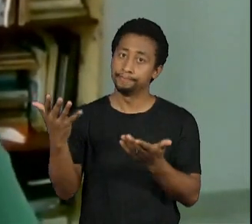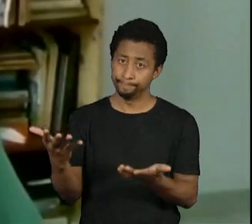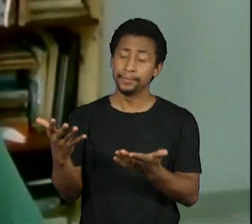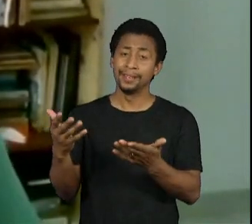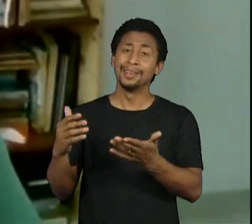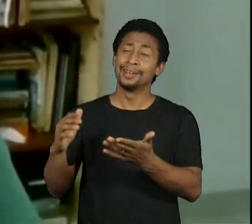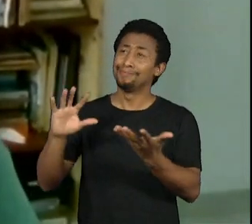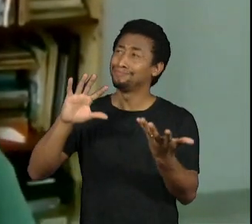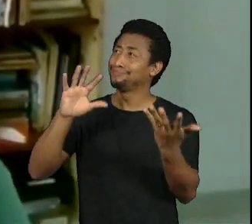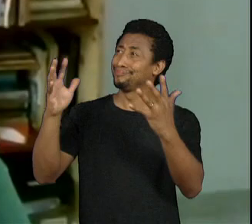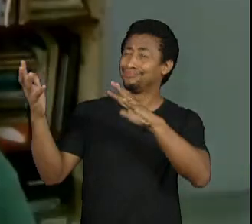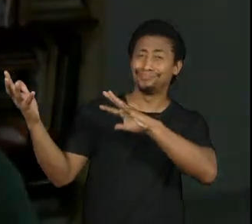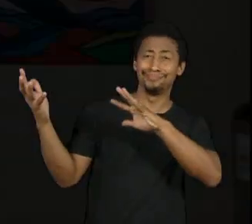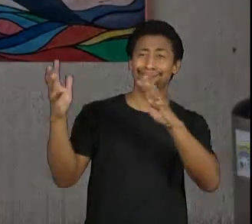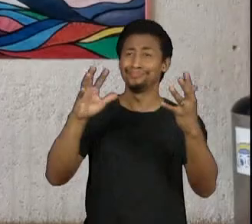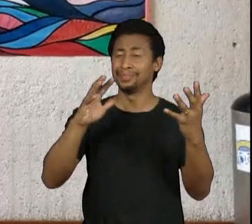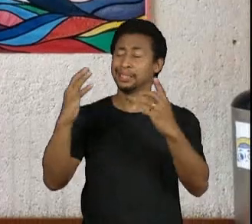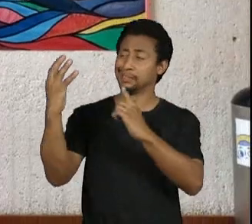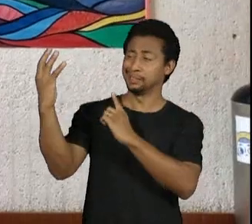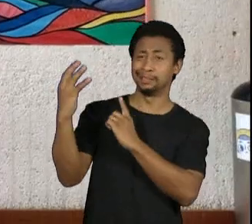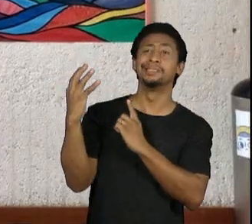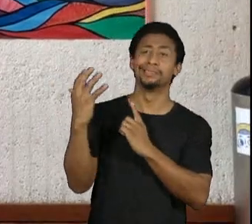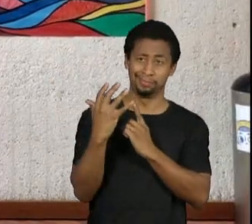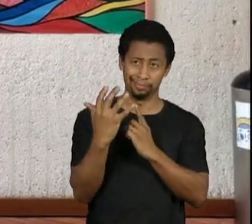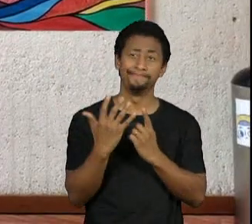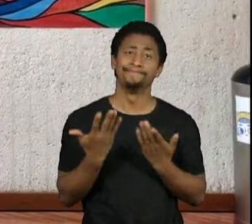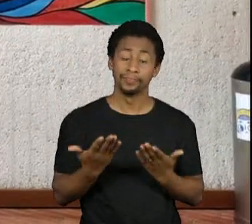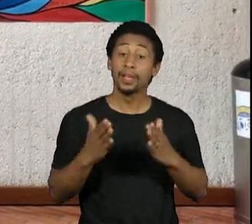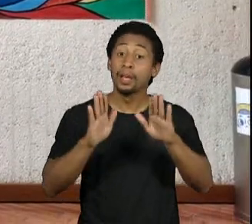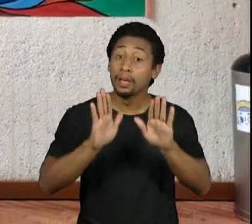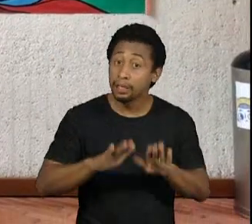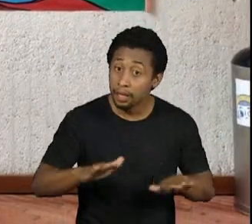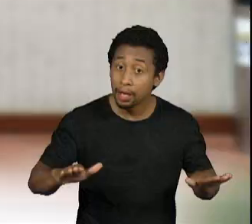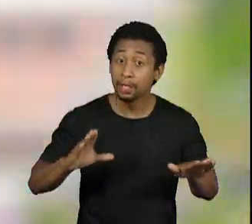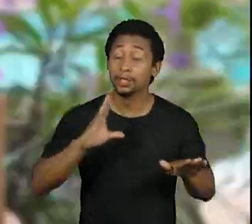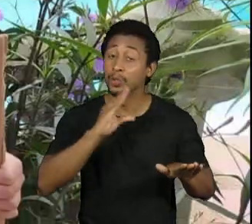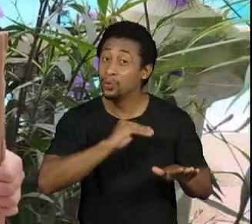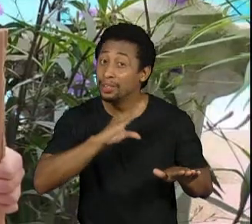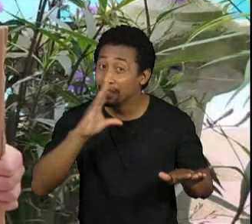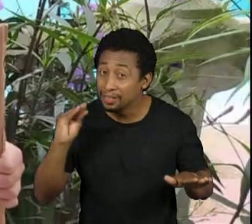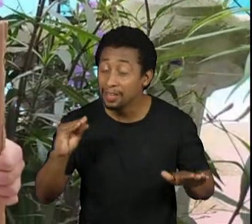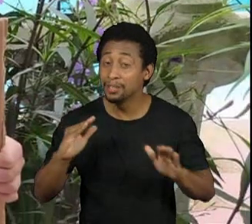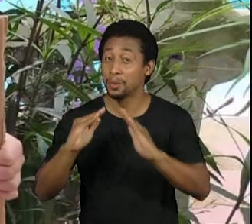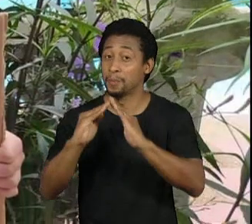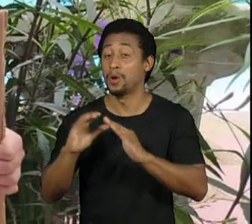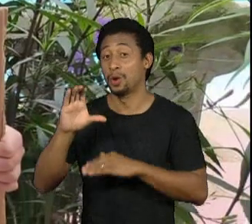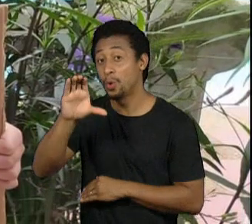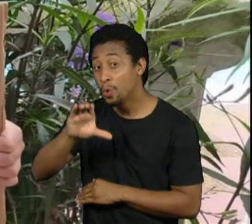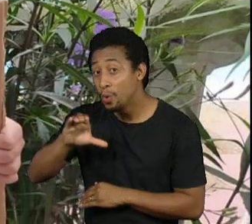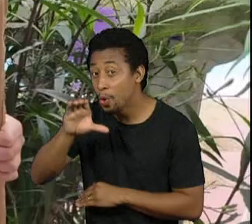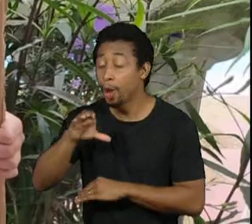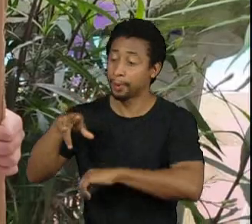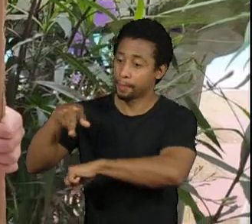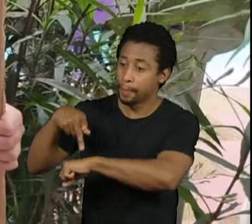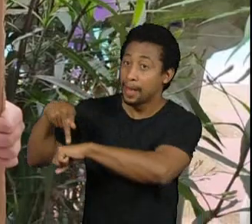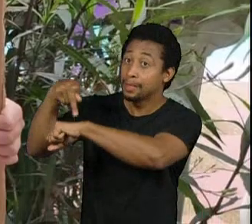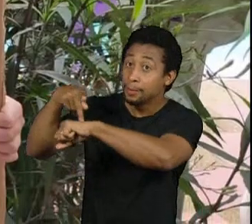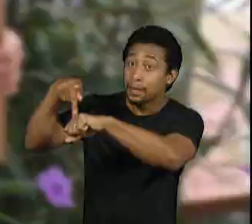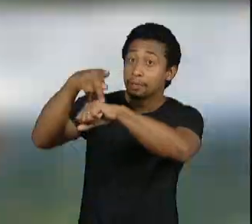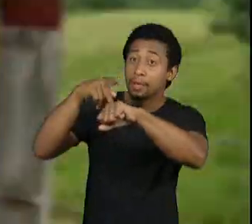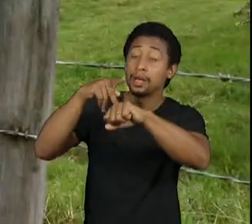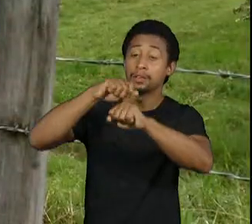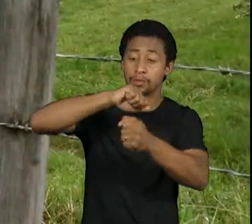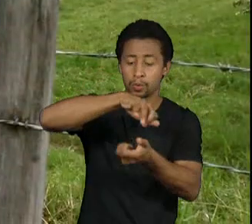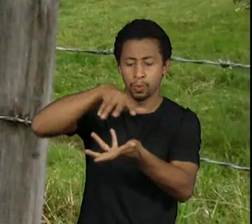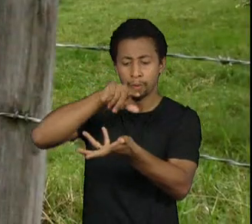pelas mudanças climáticas. Muitas crianças, muitos adolescentes na Colômbia e em outros países em todo o